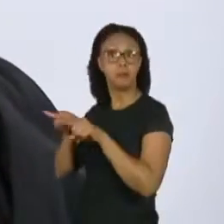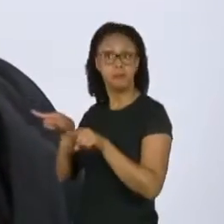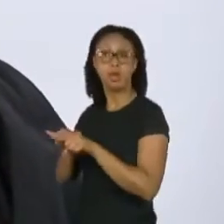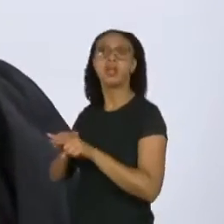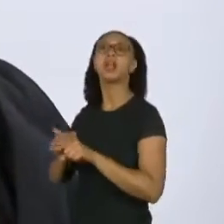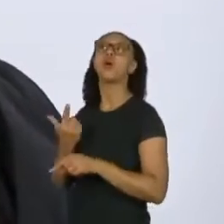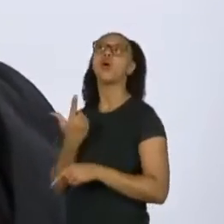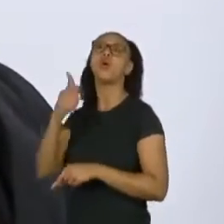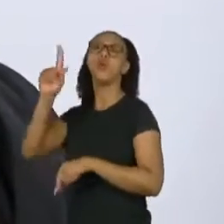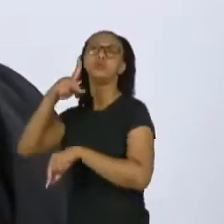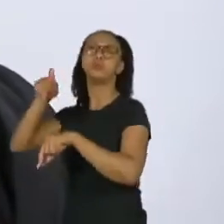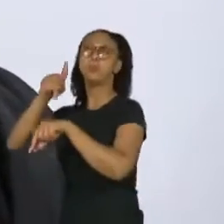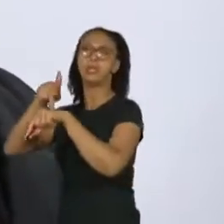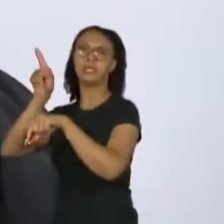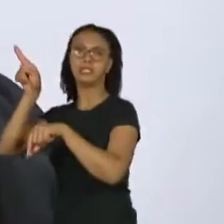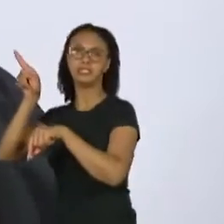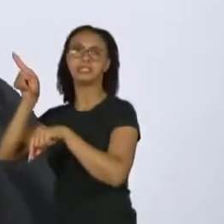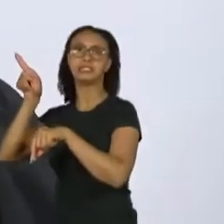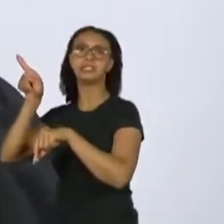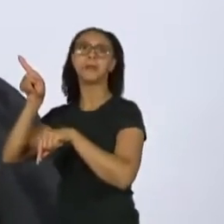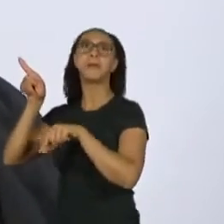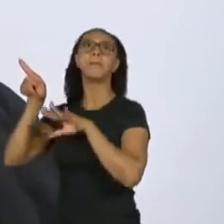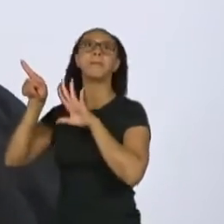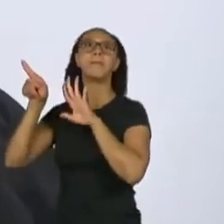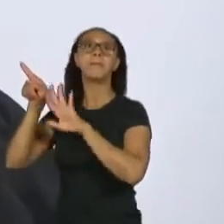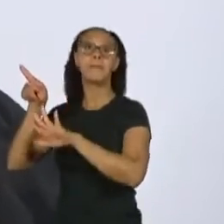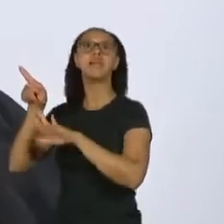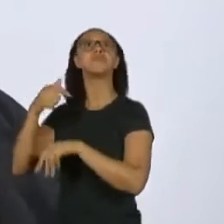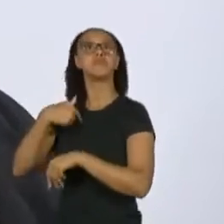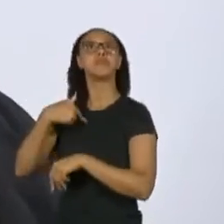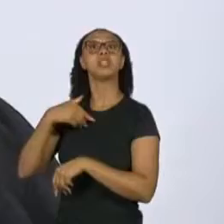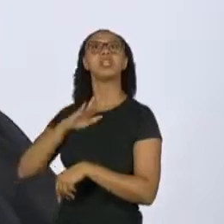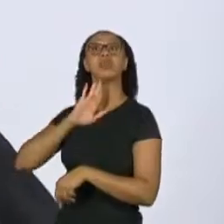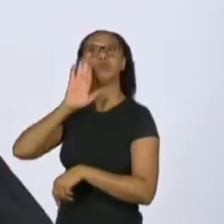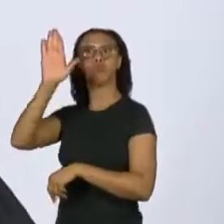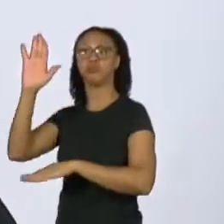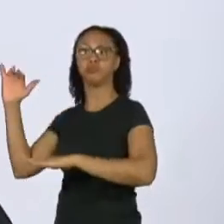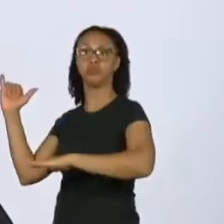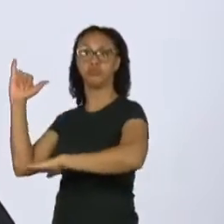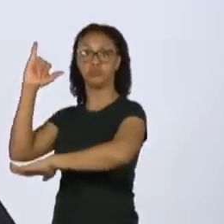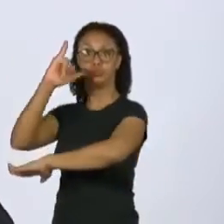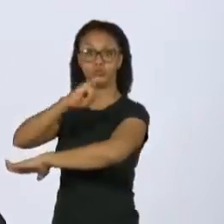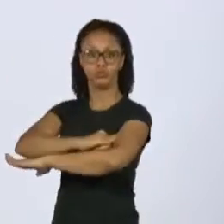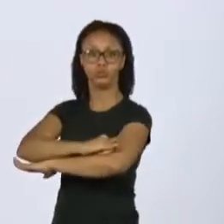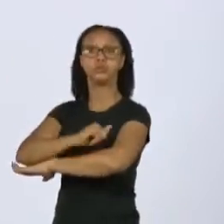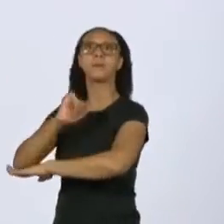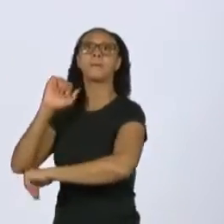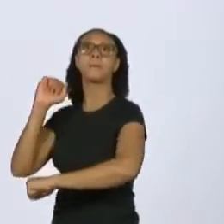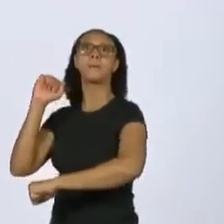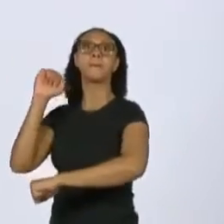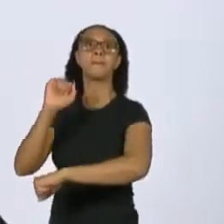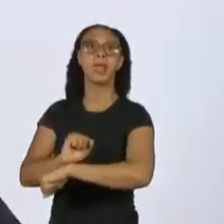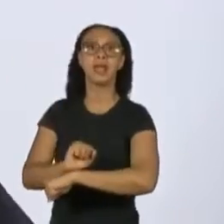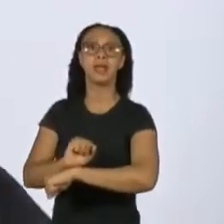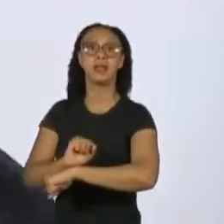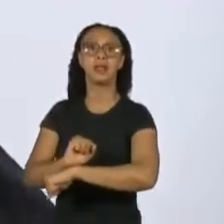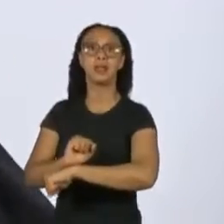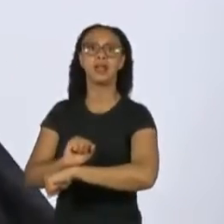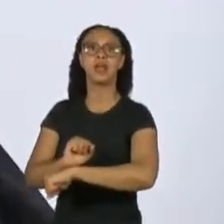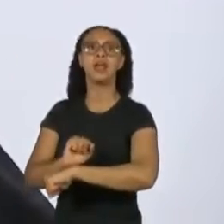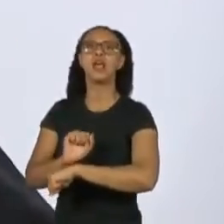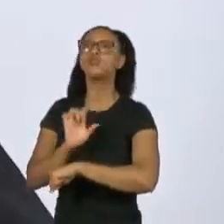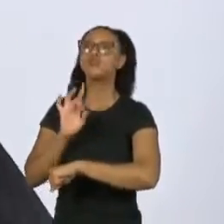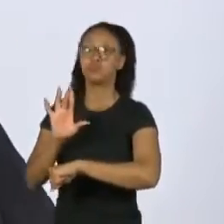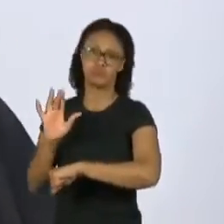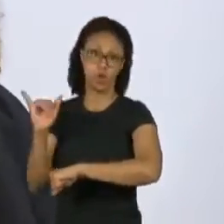parei só no aeroporto. Falei, ah não, vou dar uma olhadinha. Claro. Só em